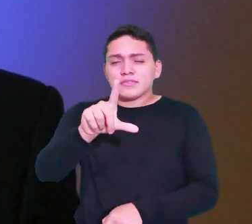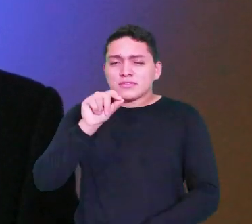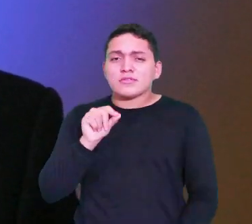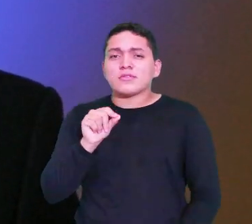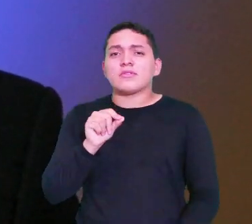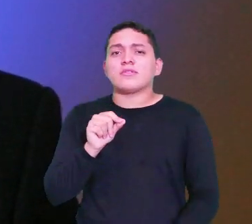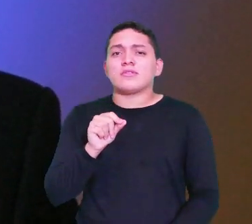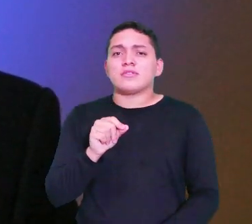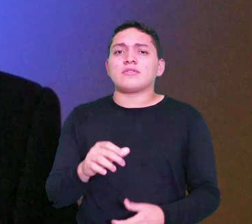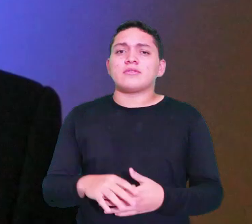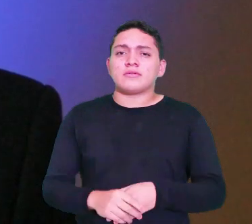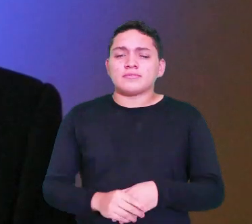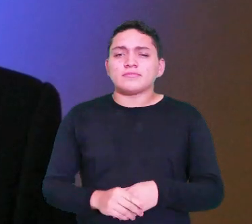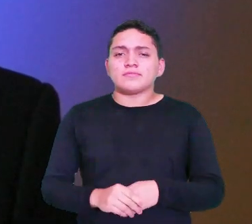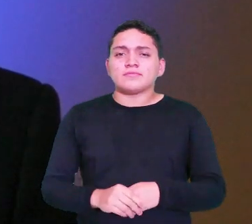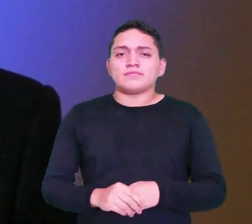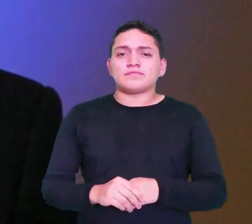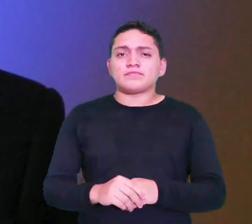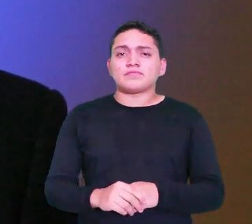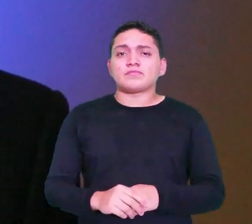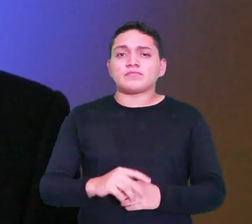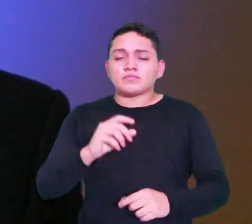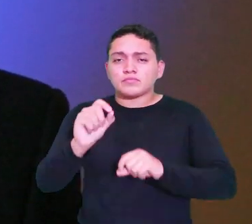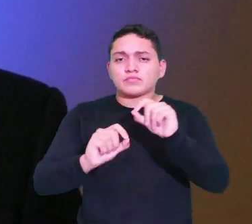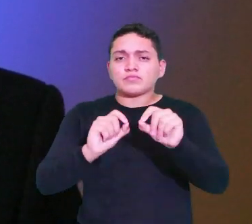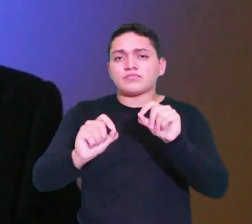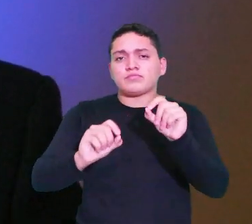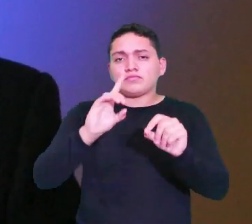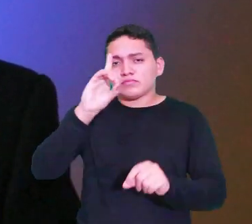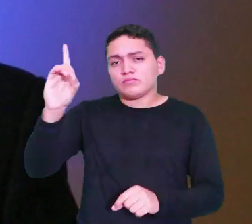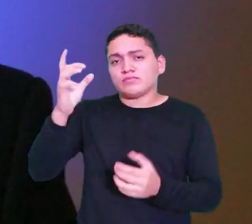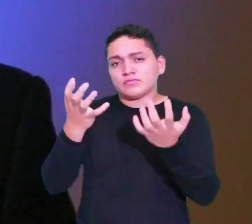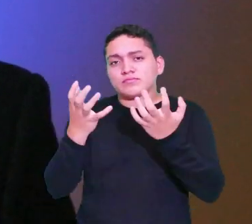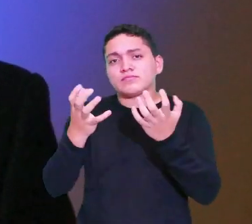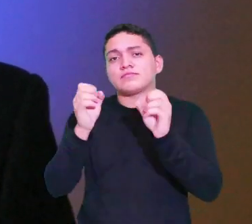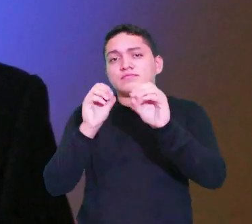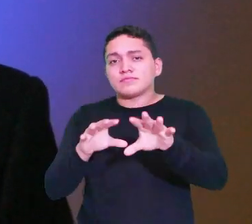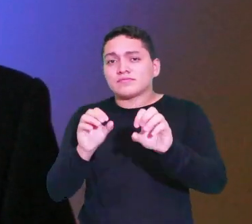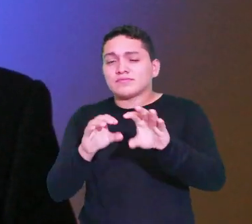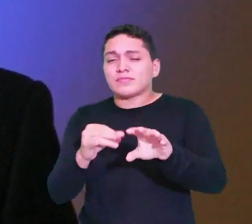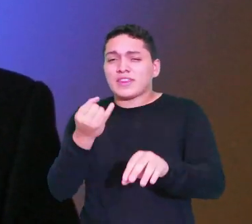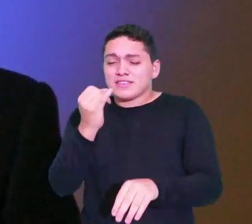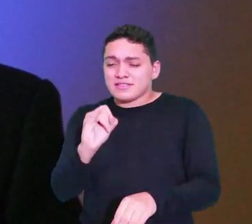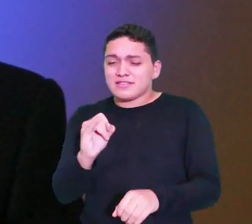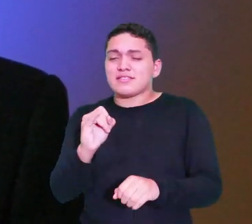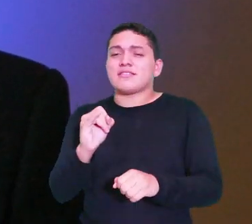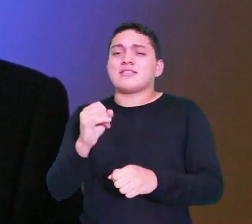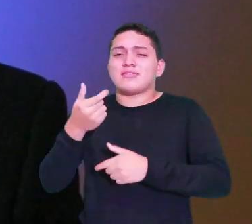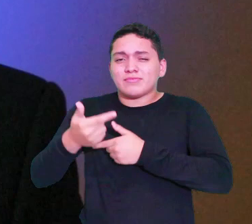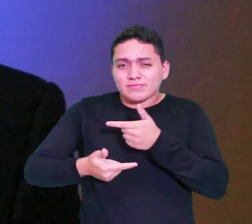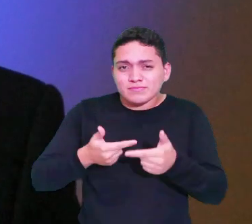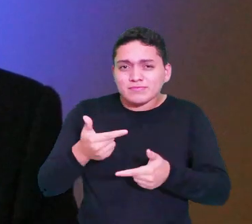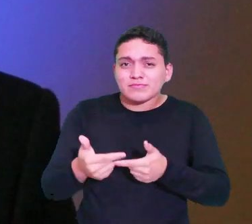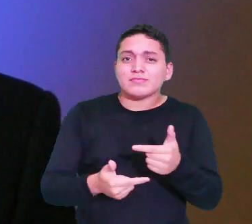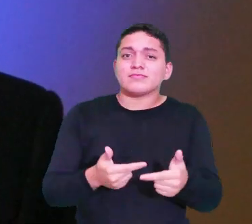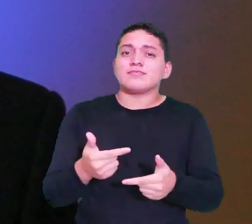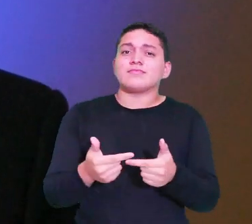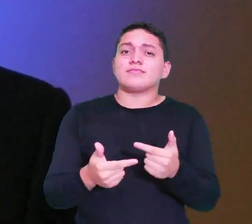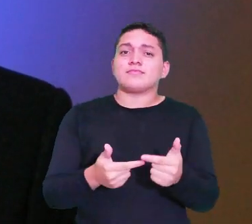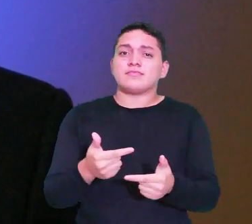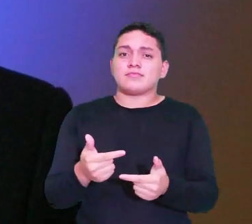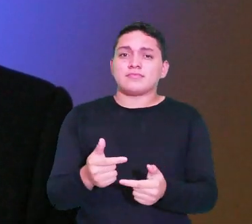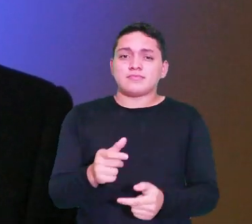empatada a luta. O que Deus quer nos ensinar? Se a luta de Andy Bravin e Jack